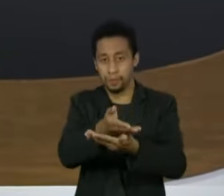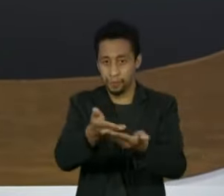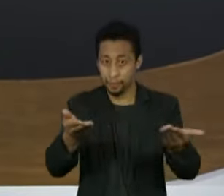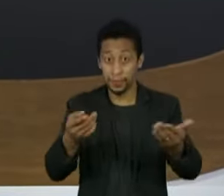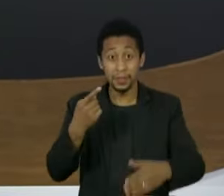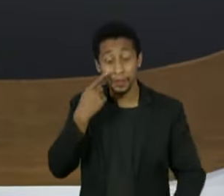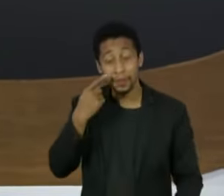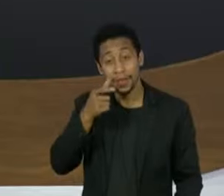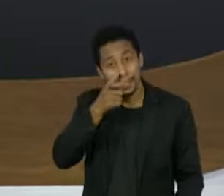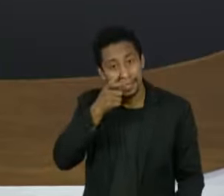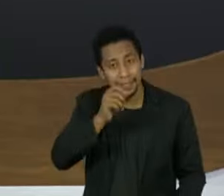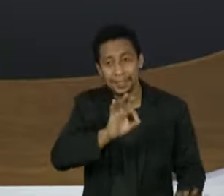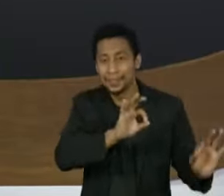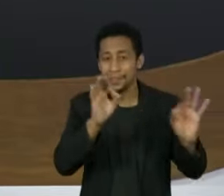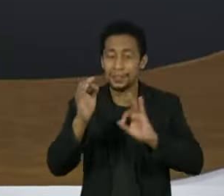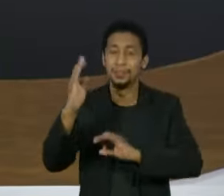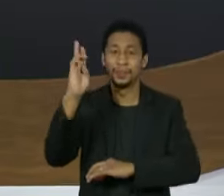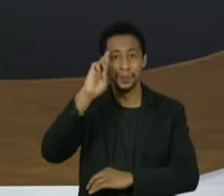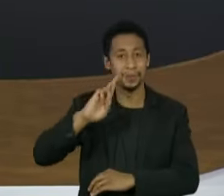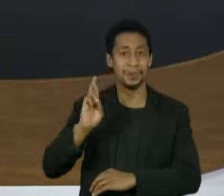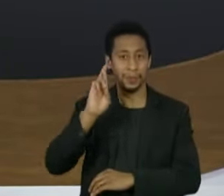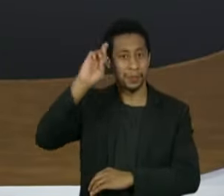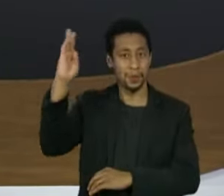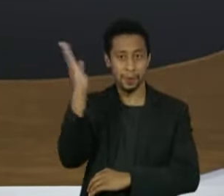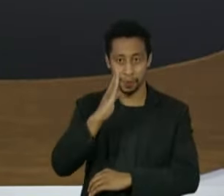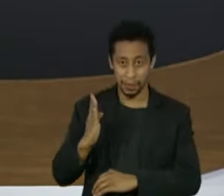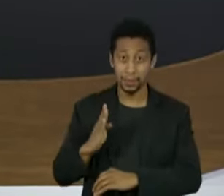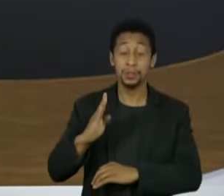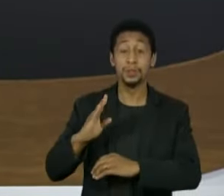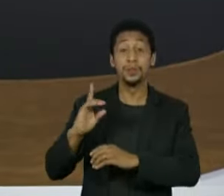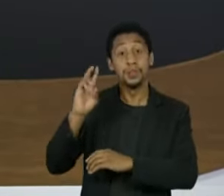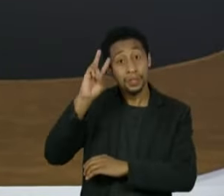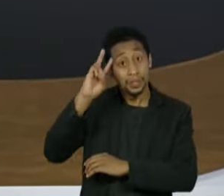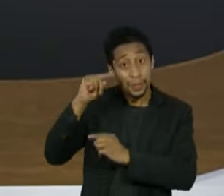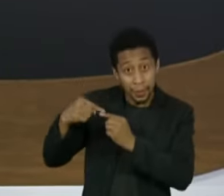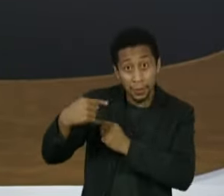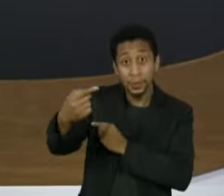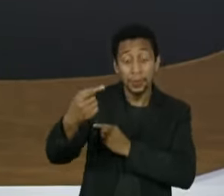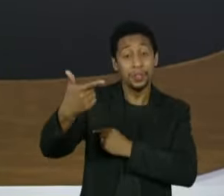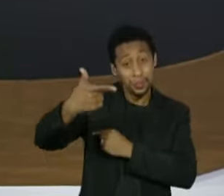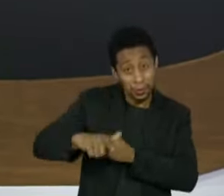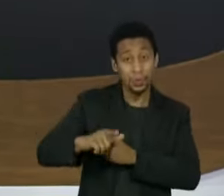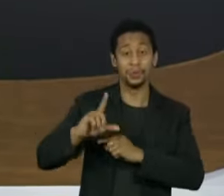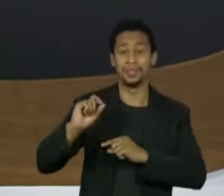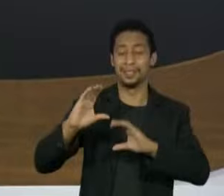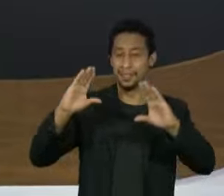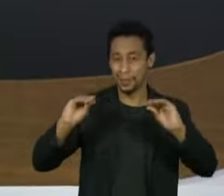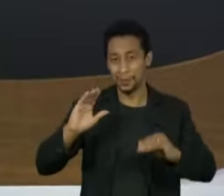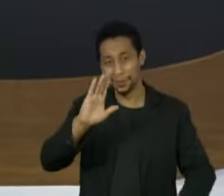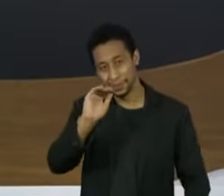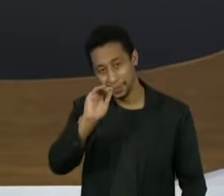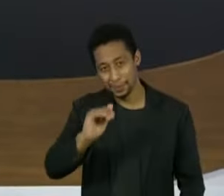com o Senhor Brasil e o Roda Viva volta na próxima segunda-feira, sempre às 10 da noite. Até lá!